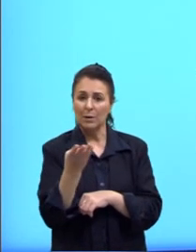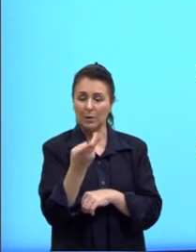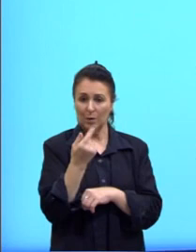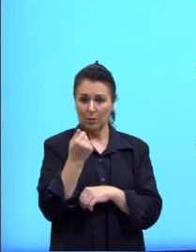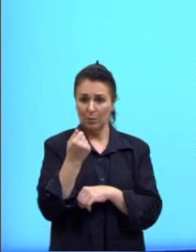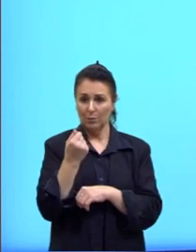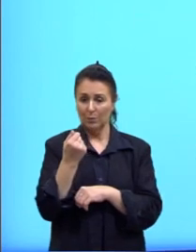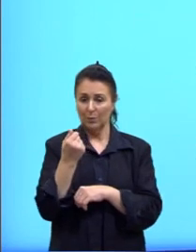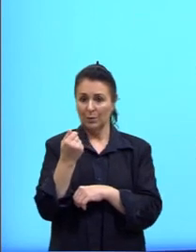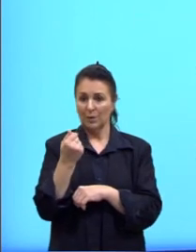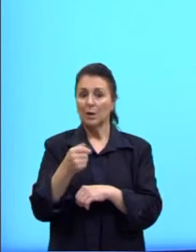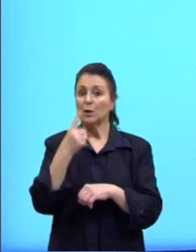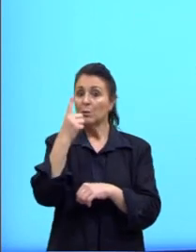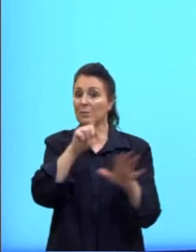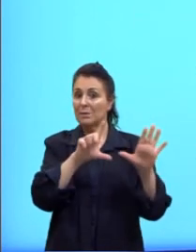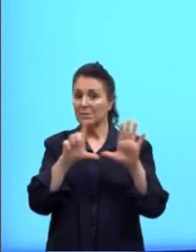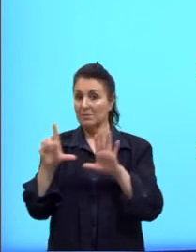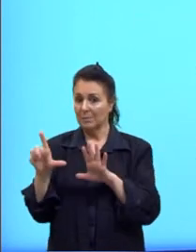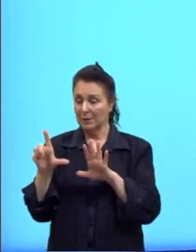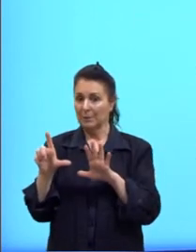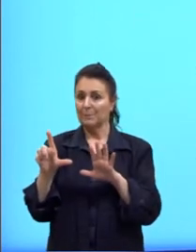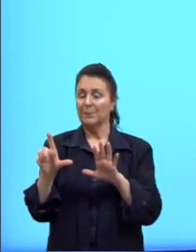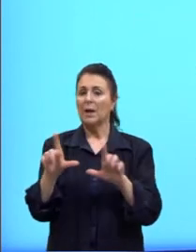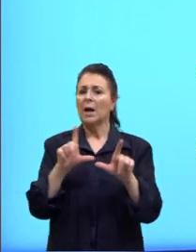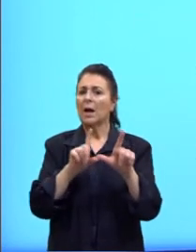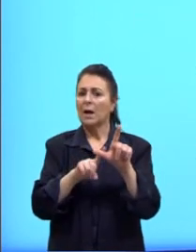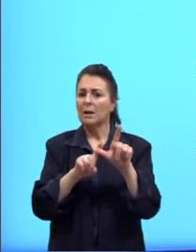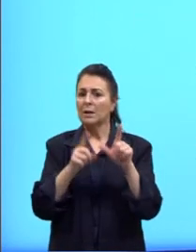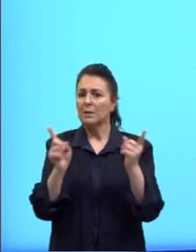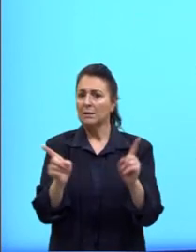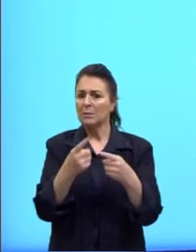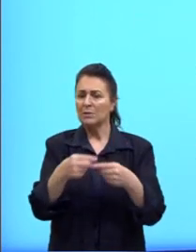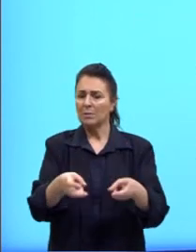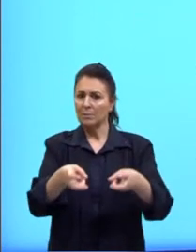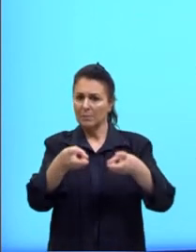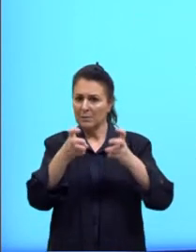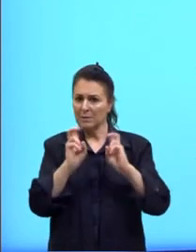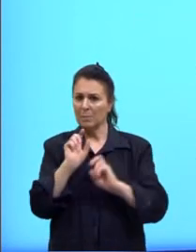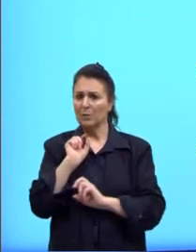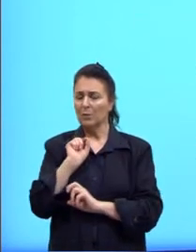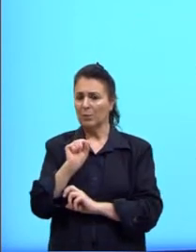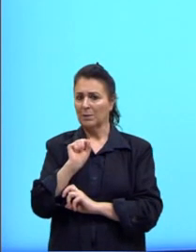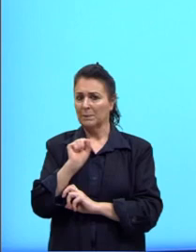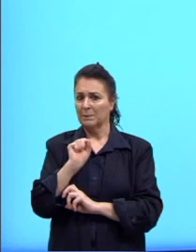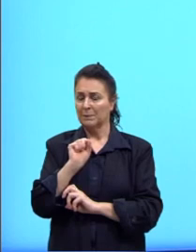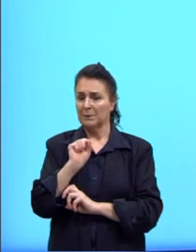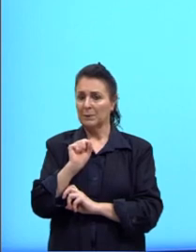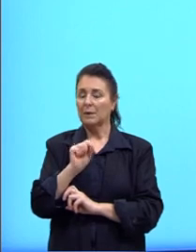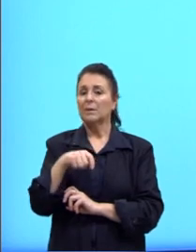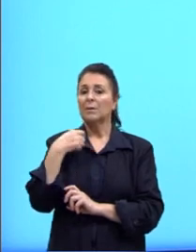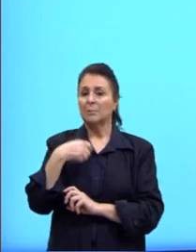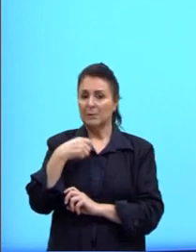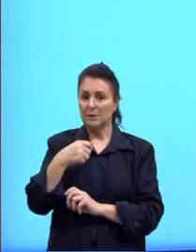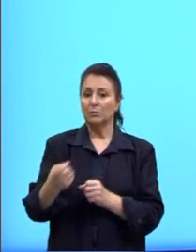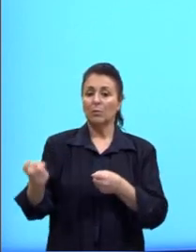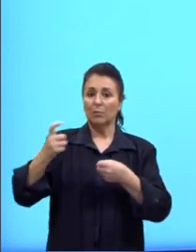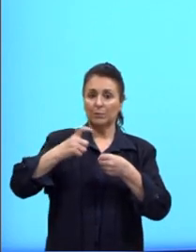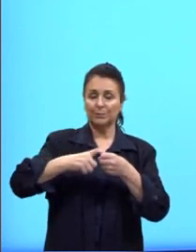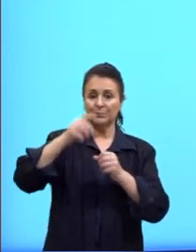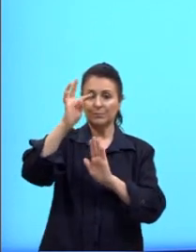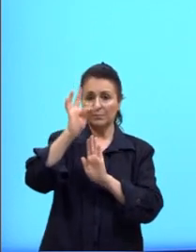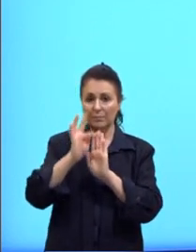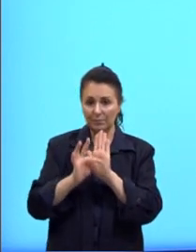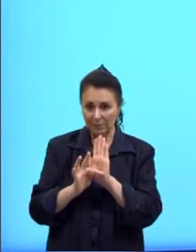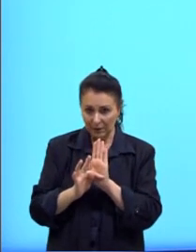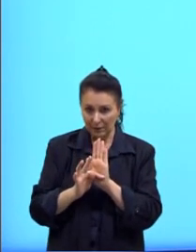vendas. Pelo trecho da letra reproduzida acima, percebe-se que o eu lírico. Aqui sim, eu preciso voltar no texto